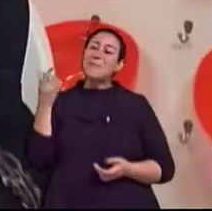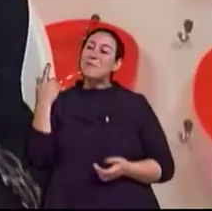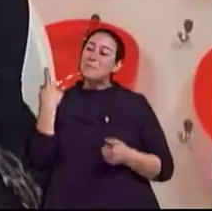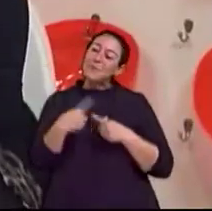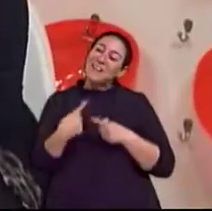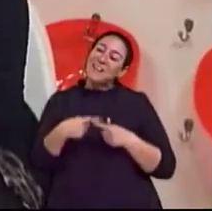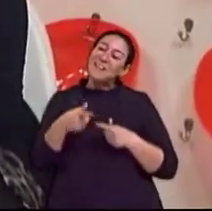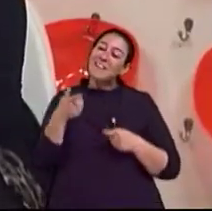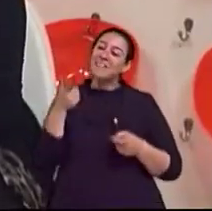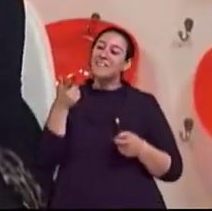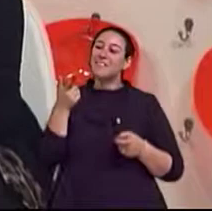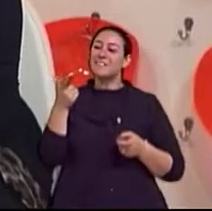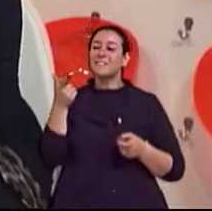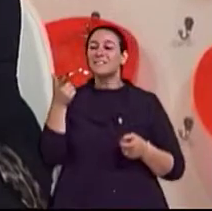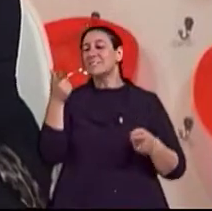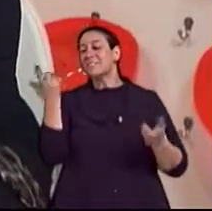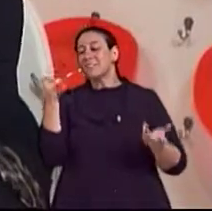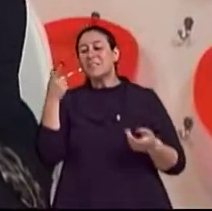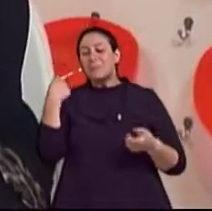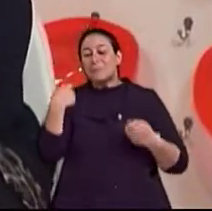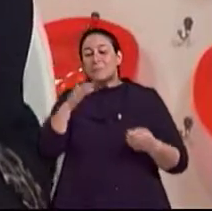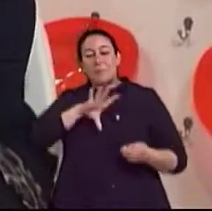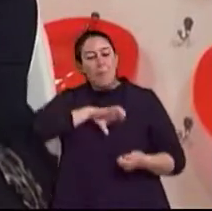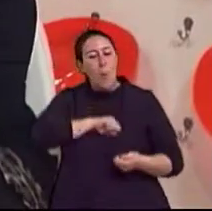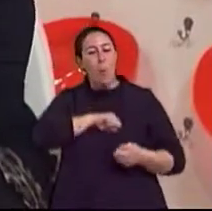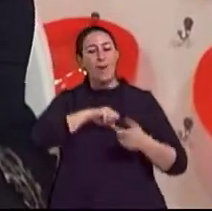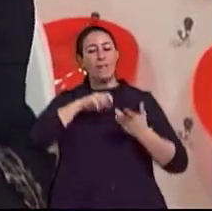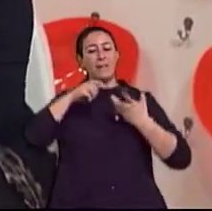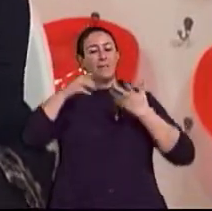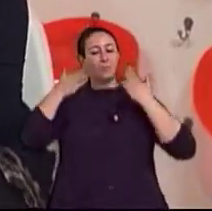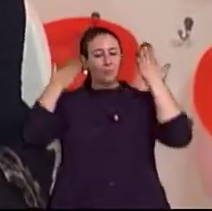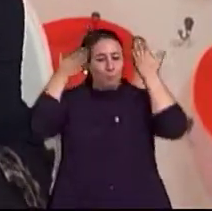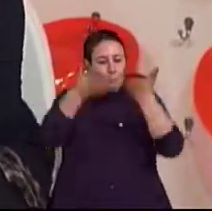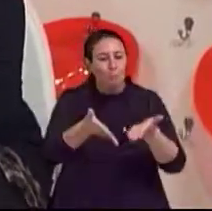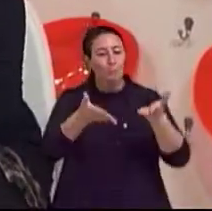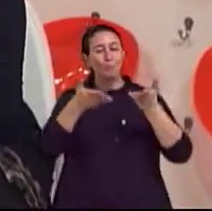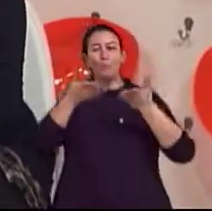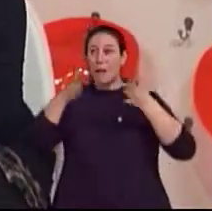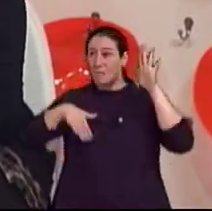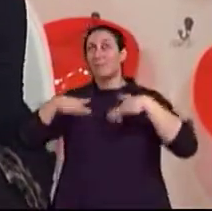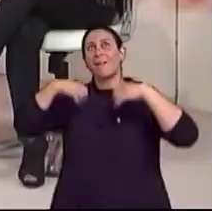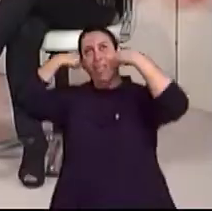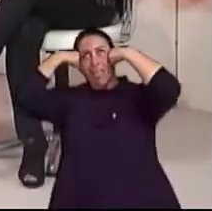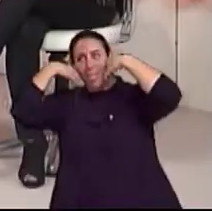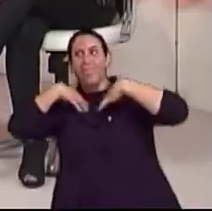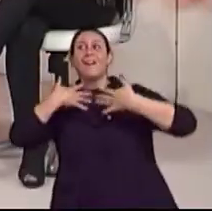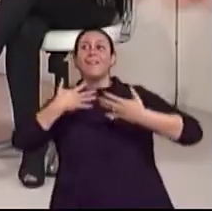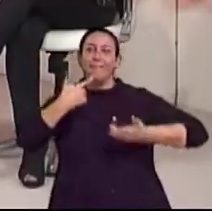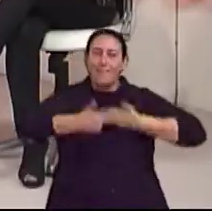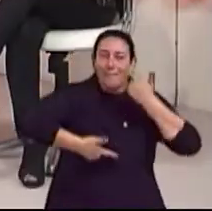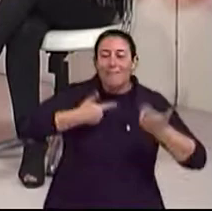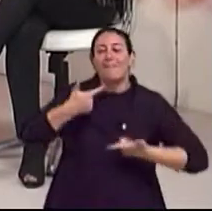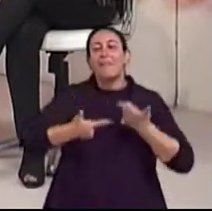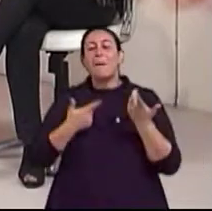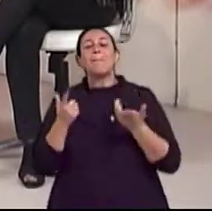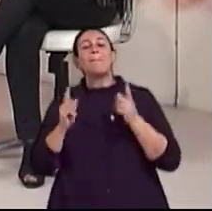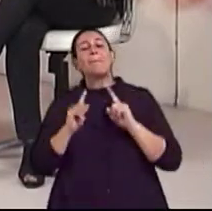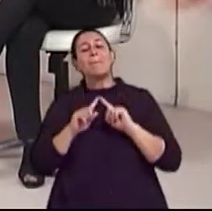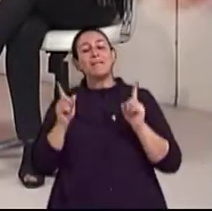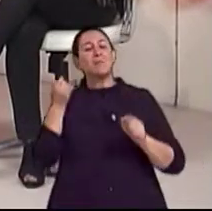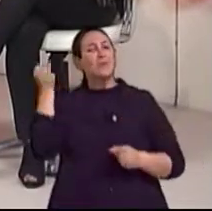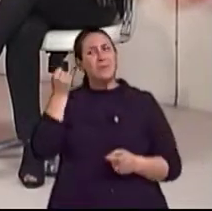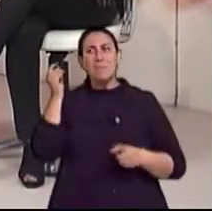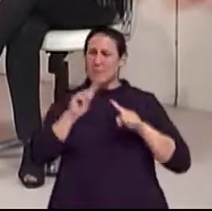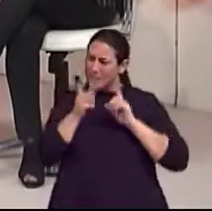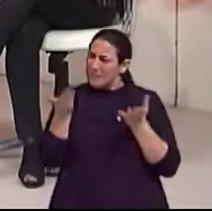gostar e se atirar com muito amor, alma, coração, né? E muito suor, muitas vezes, né, doutor? Sim, sim. A gente vê isso. Mas esse